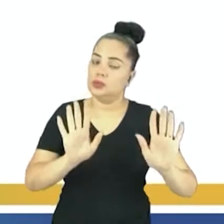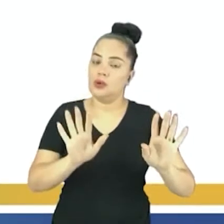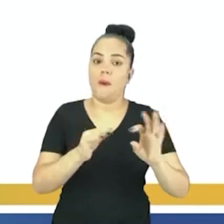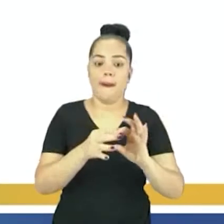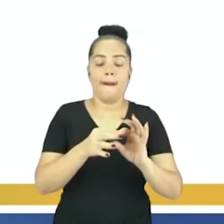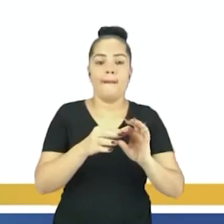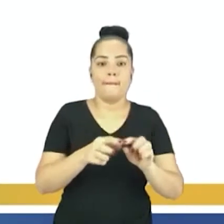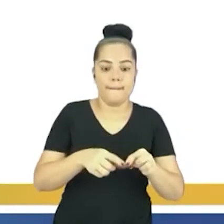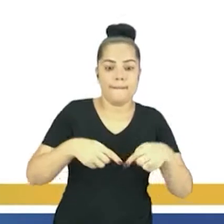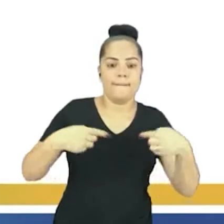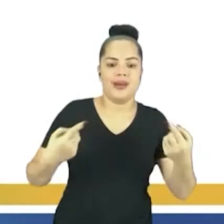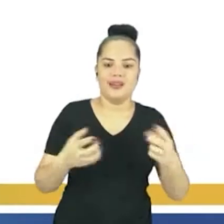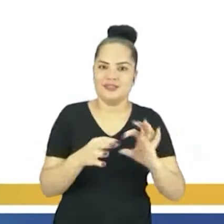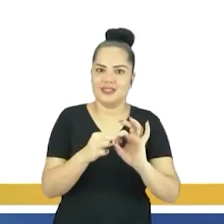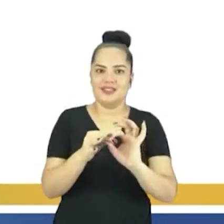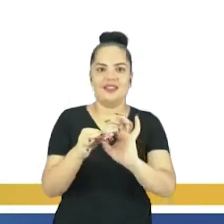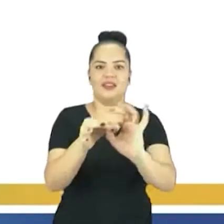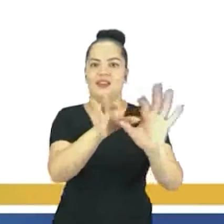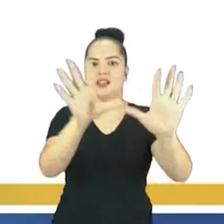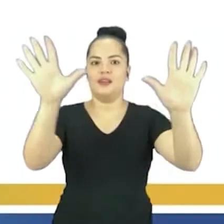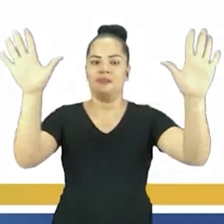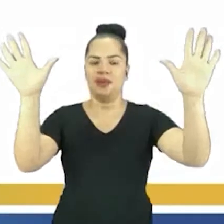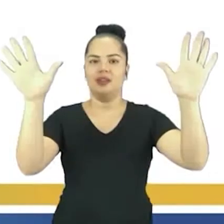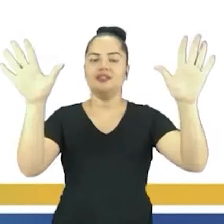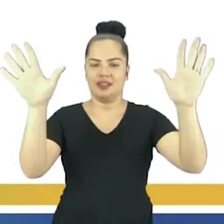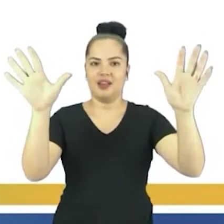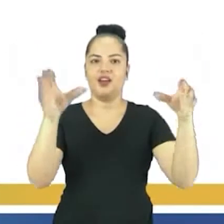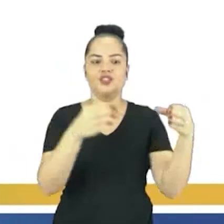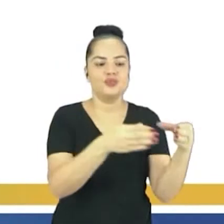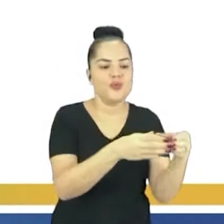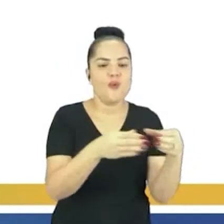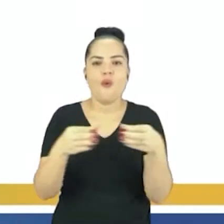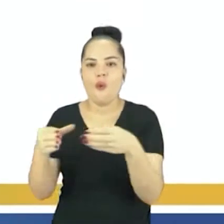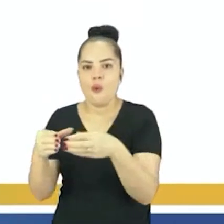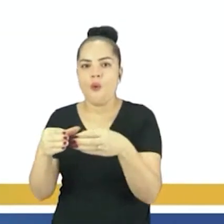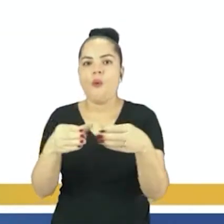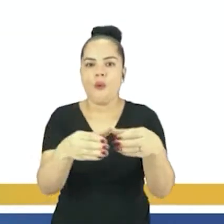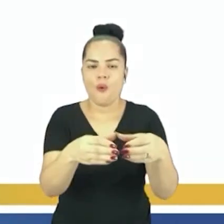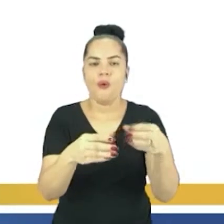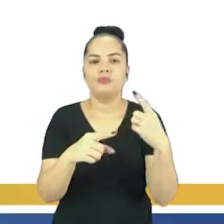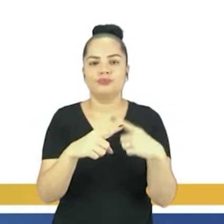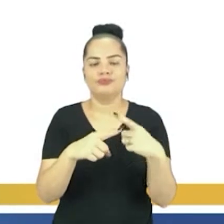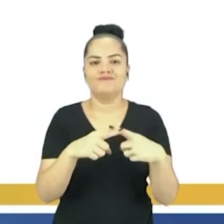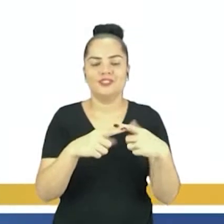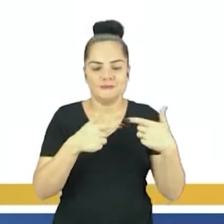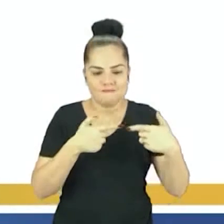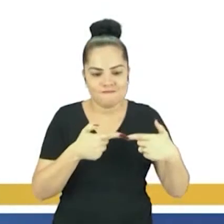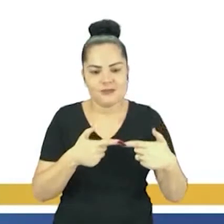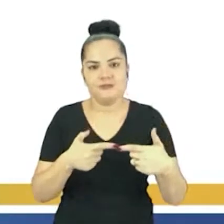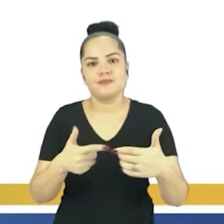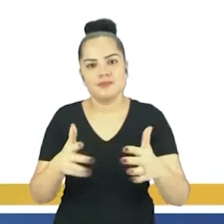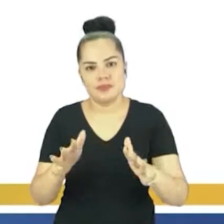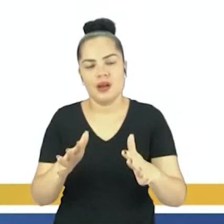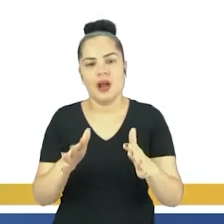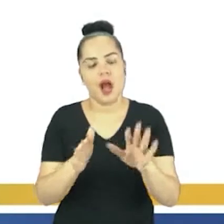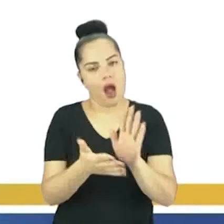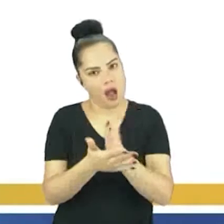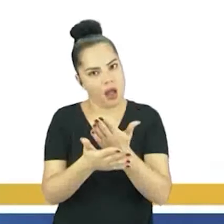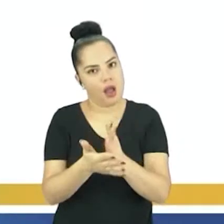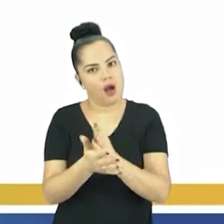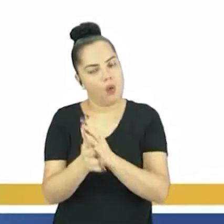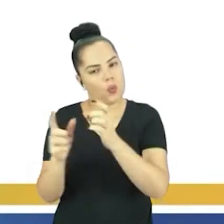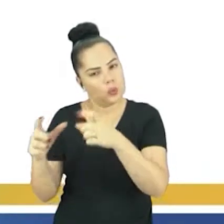territórios se efetivou depois de prolongados confrontos entre nativos e colonizadores, em alguns casos.